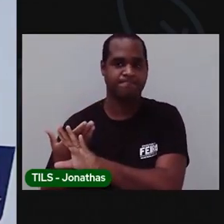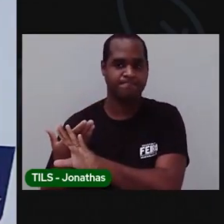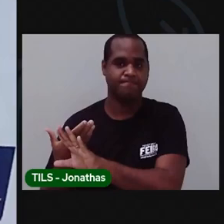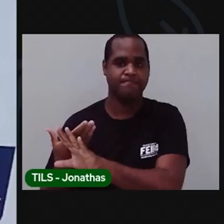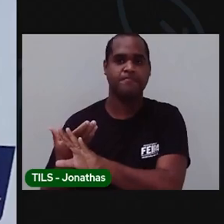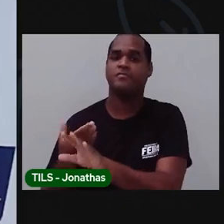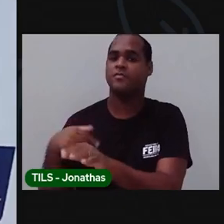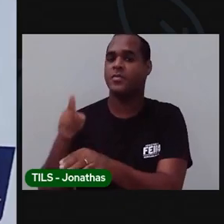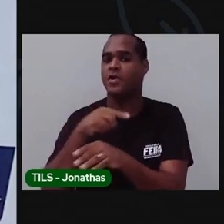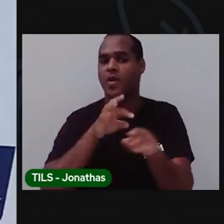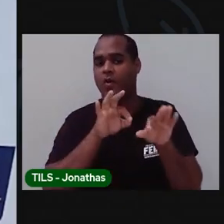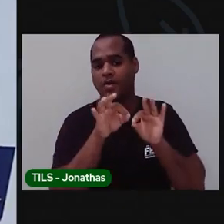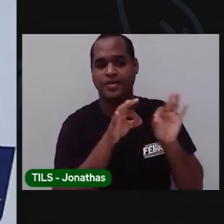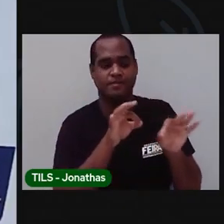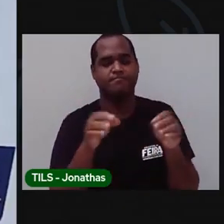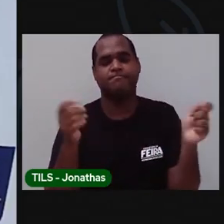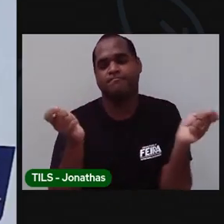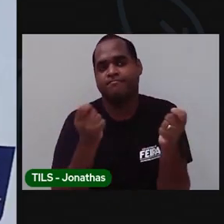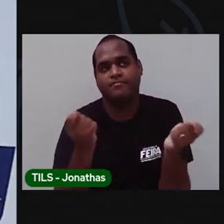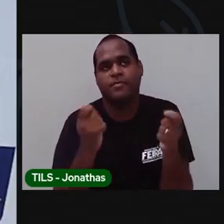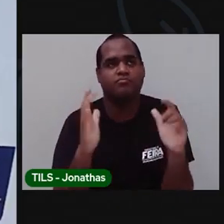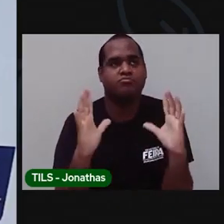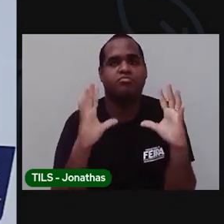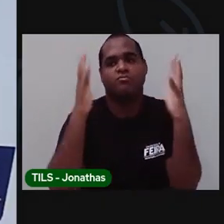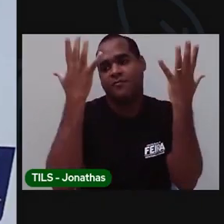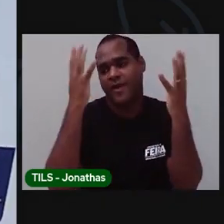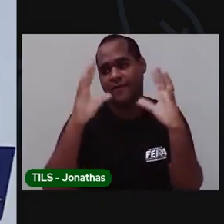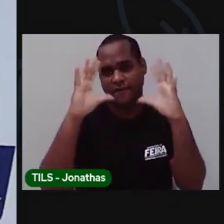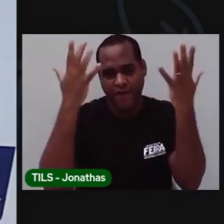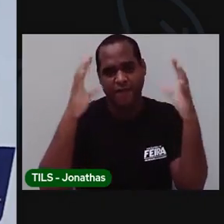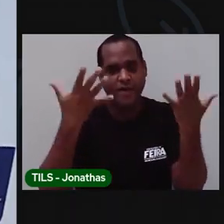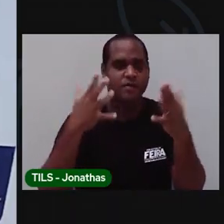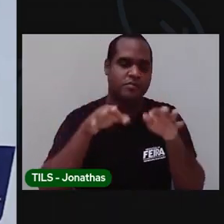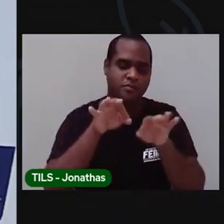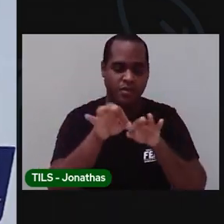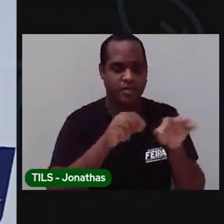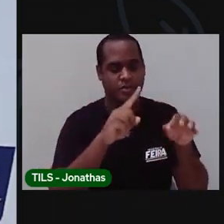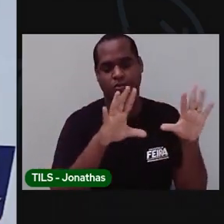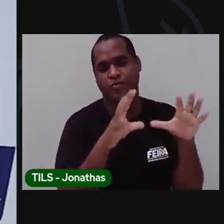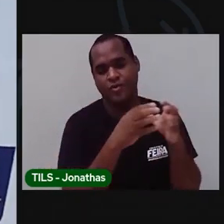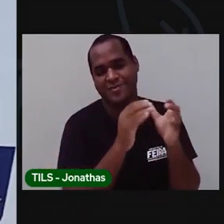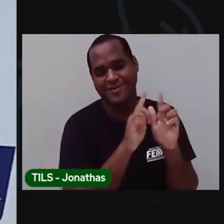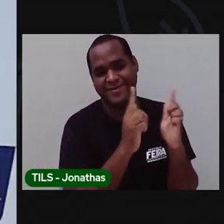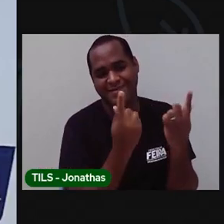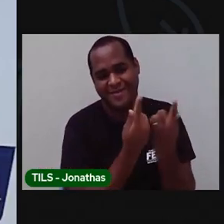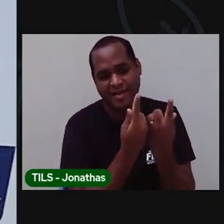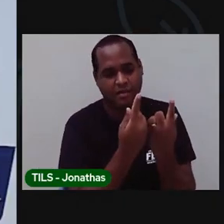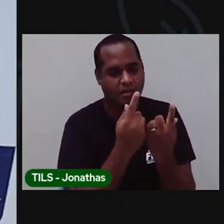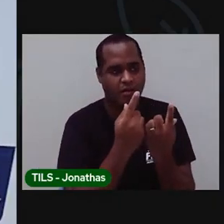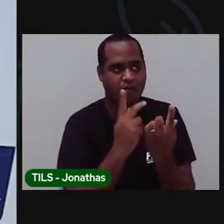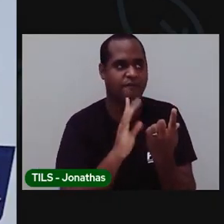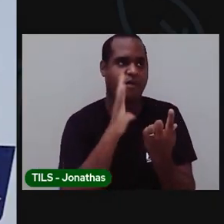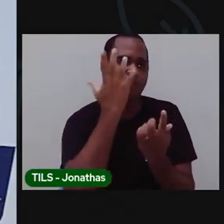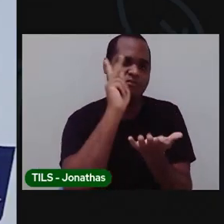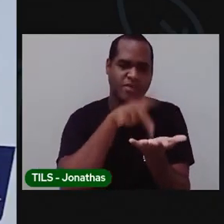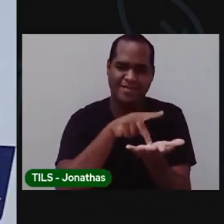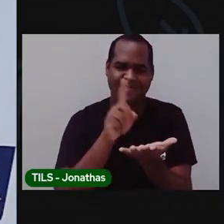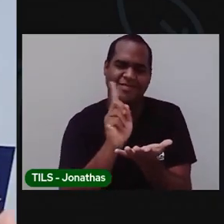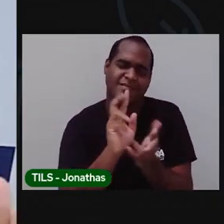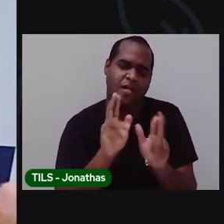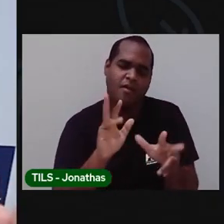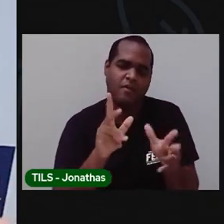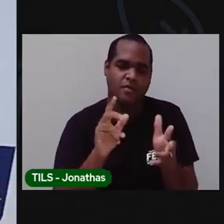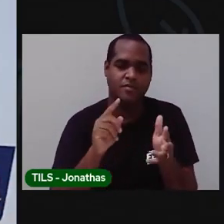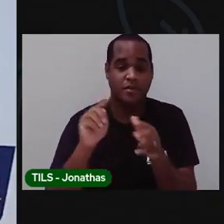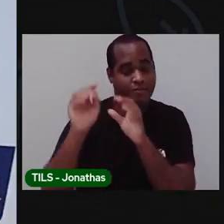poderia organizar uma festinha de inauguração do clubinho. Não uma festa de verdade. Assim, a gente usar